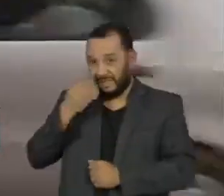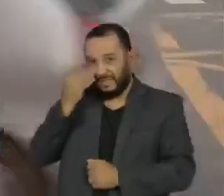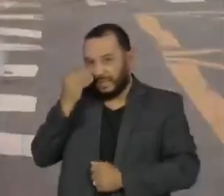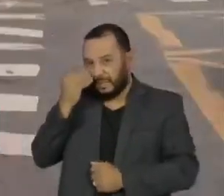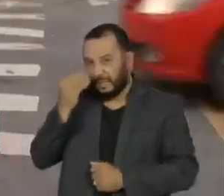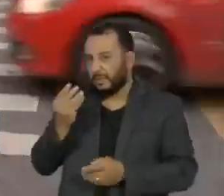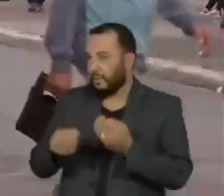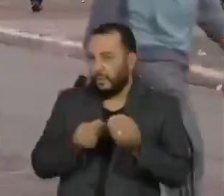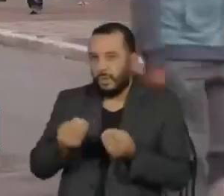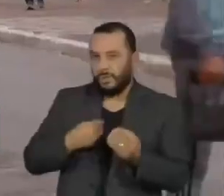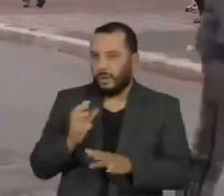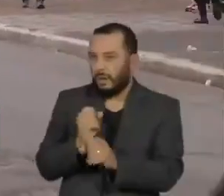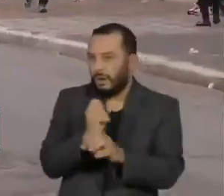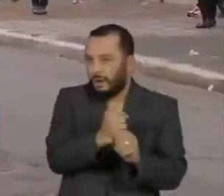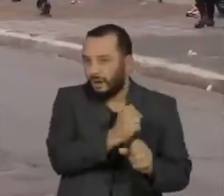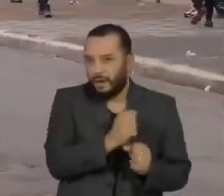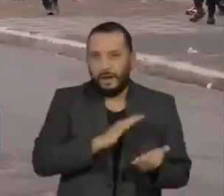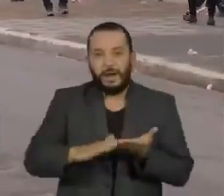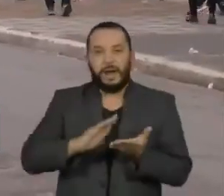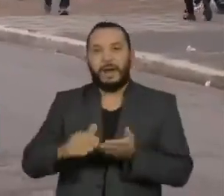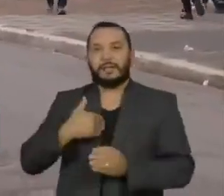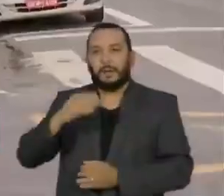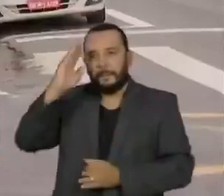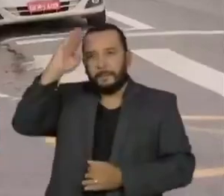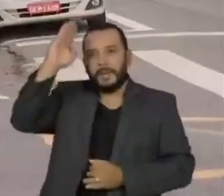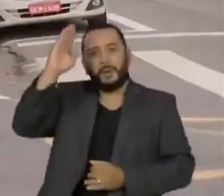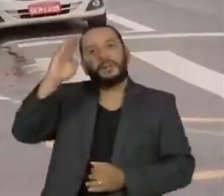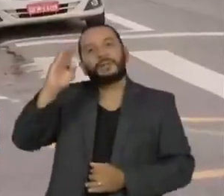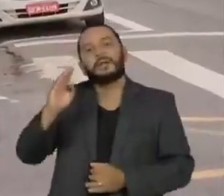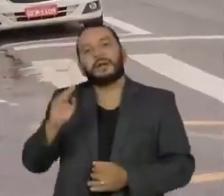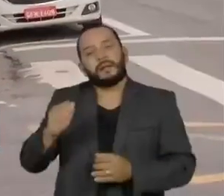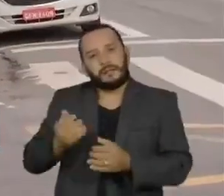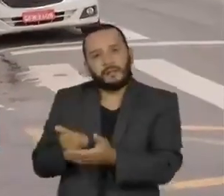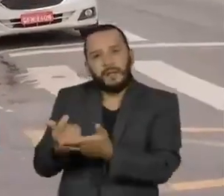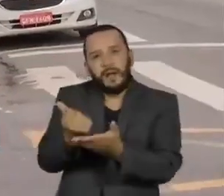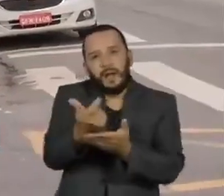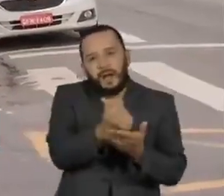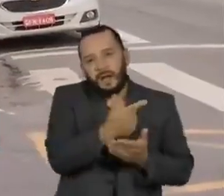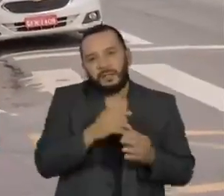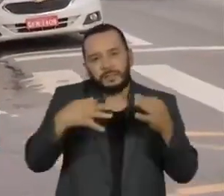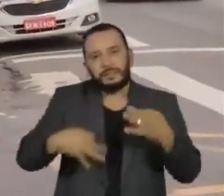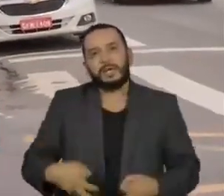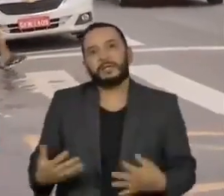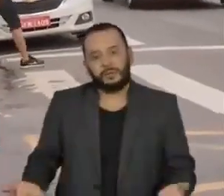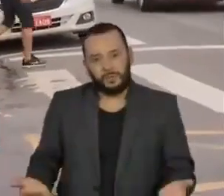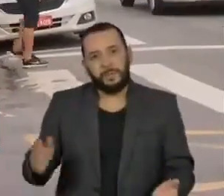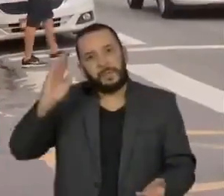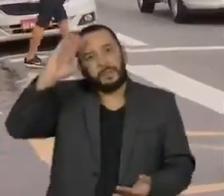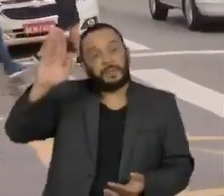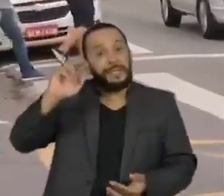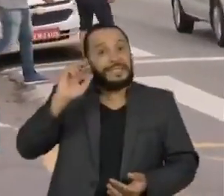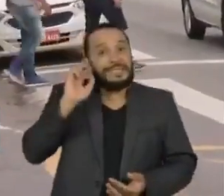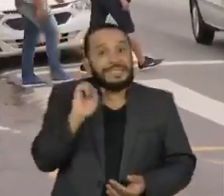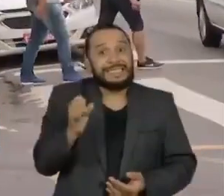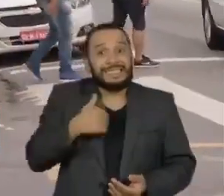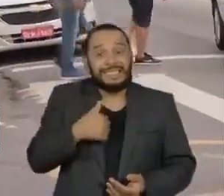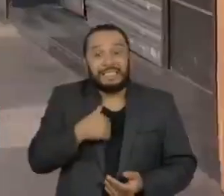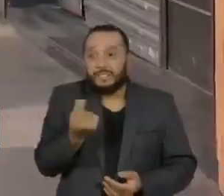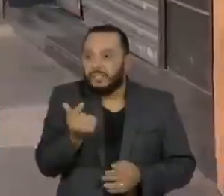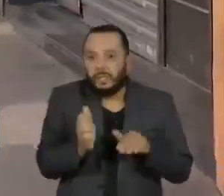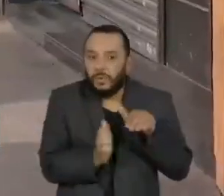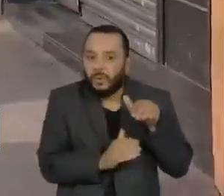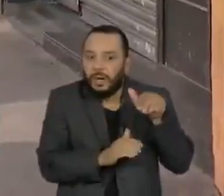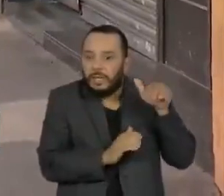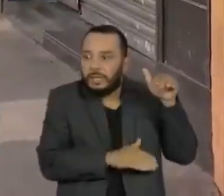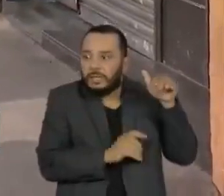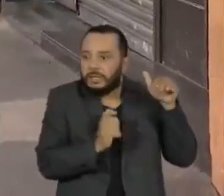cada um dos seus gastos e priorizar os que são realmente essenciais. Lá na frente, se a reserva representar alguns meses da sua renda, até